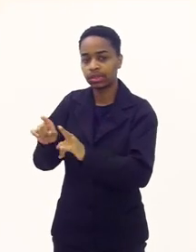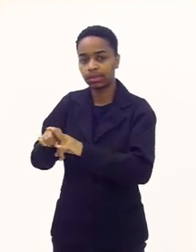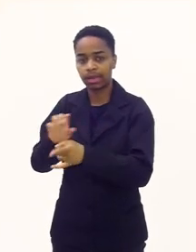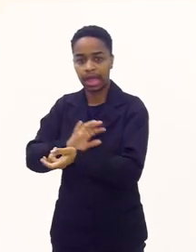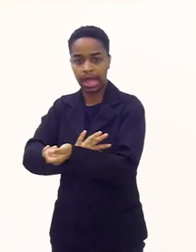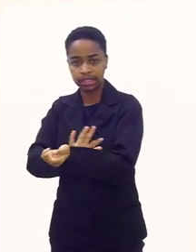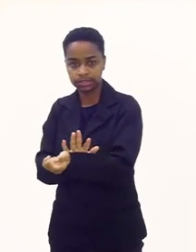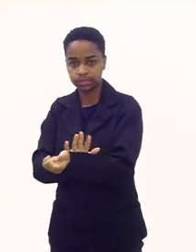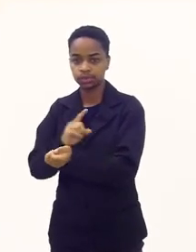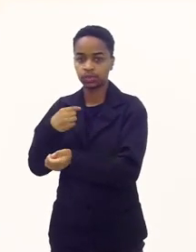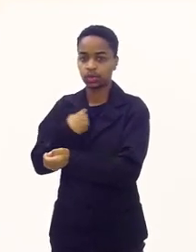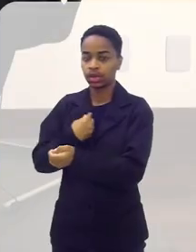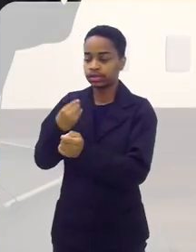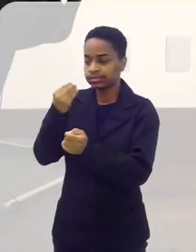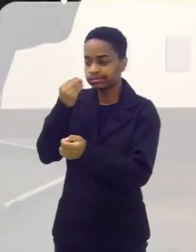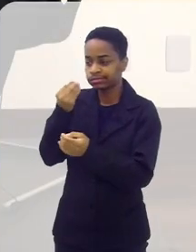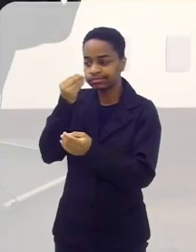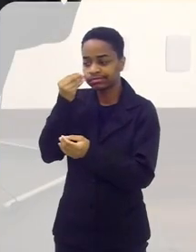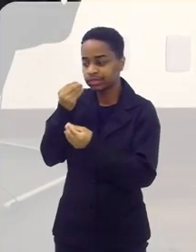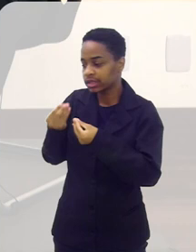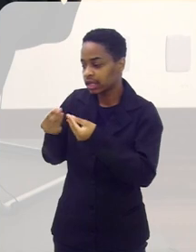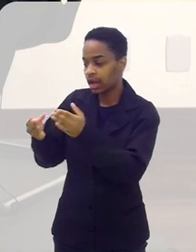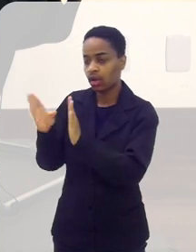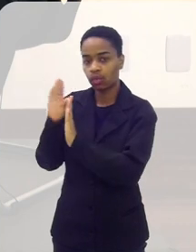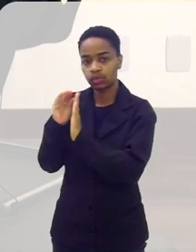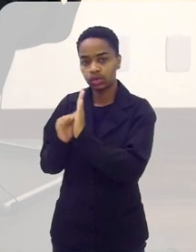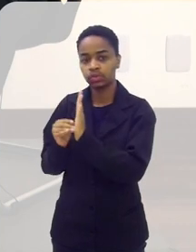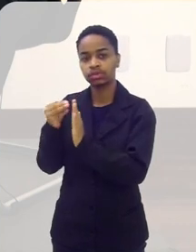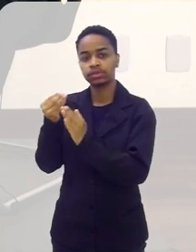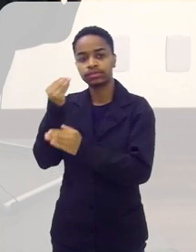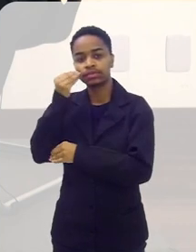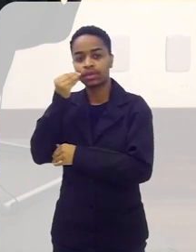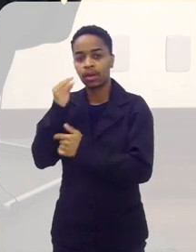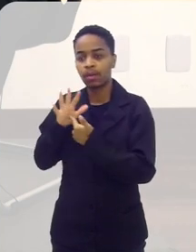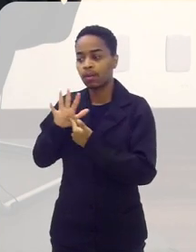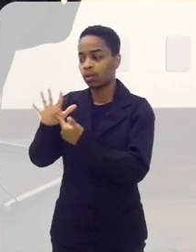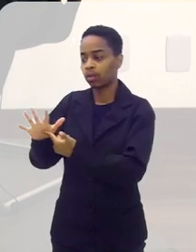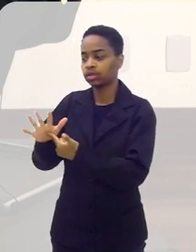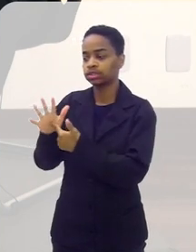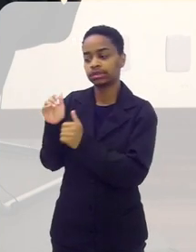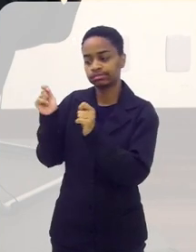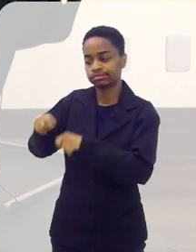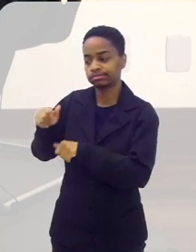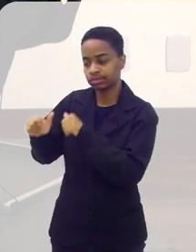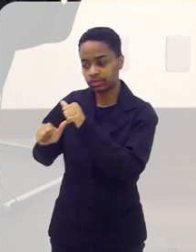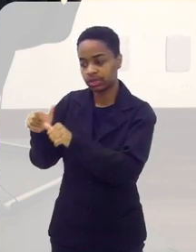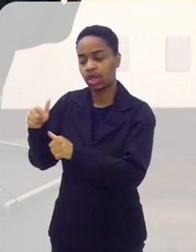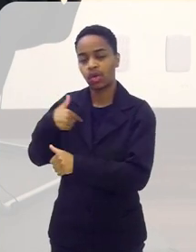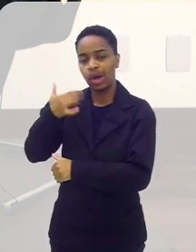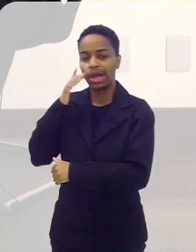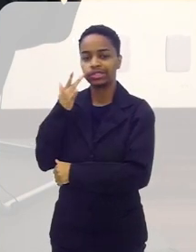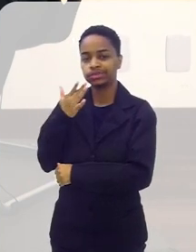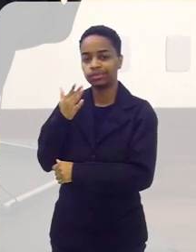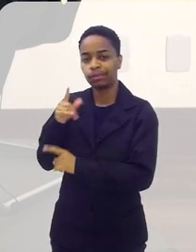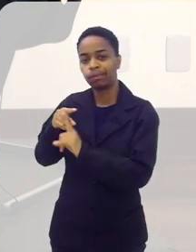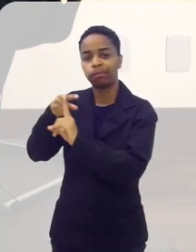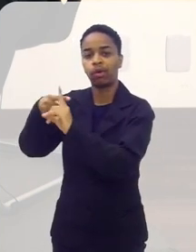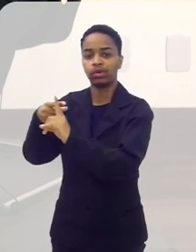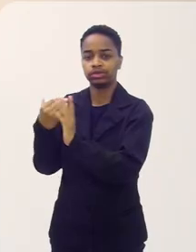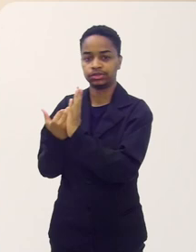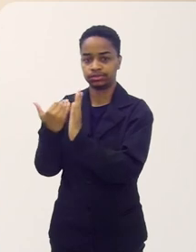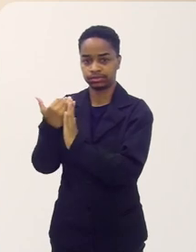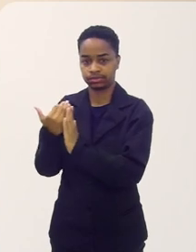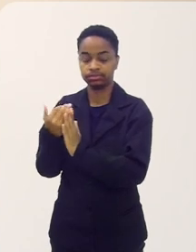indo levar conteúdo para justamente desconstruir isso, né? Então, acho que isso é a melhor parte da história, né?